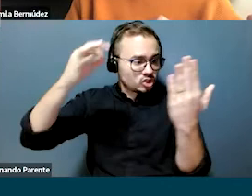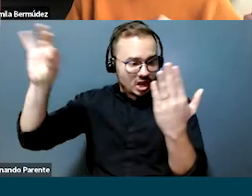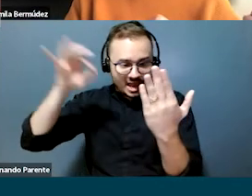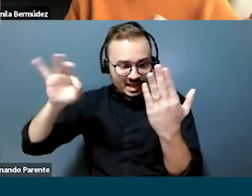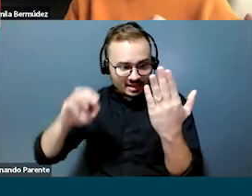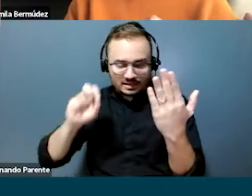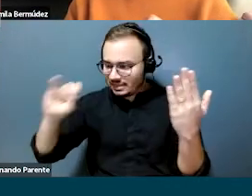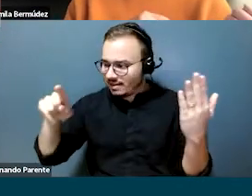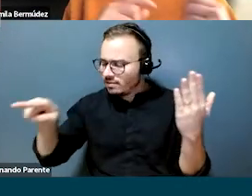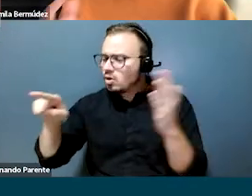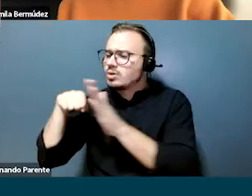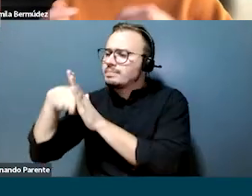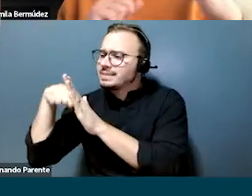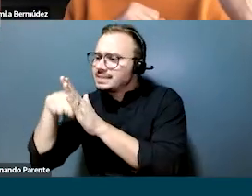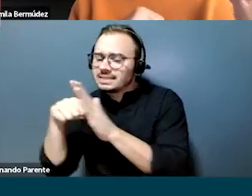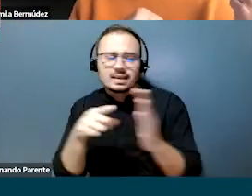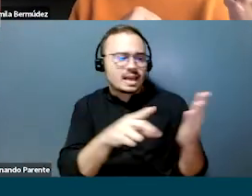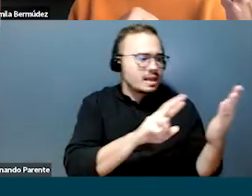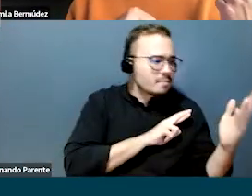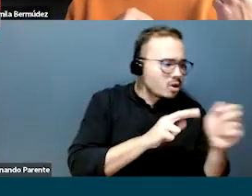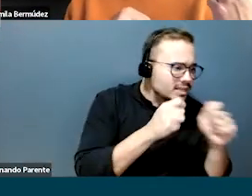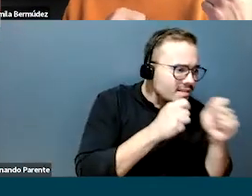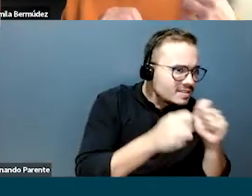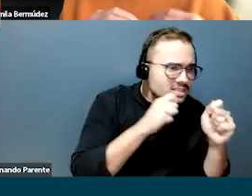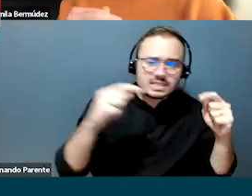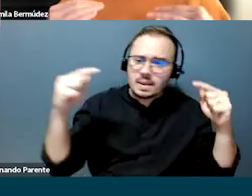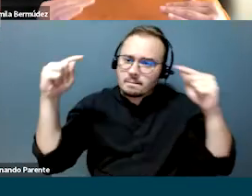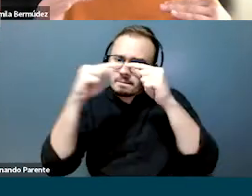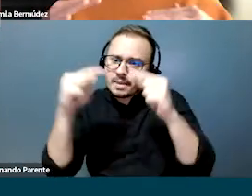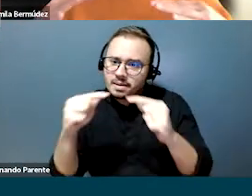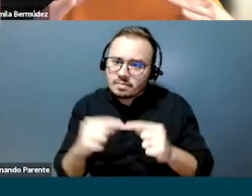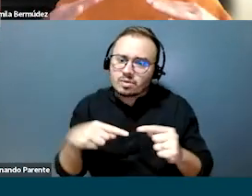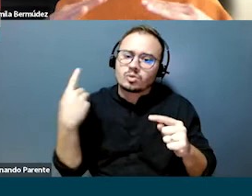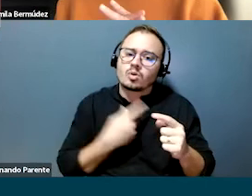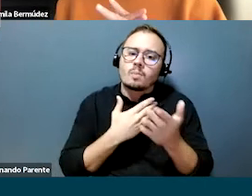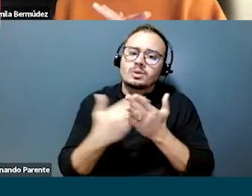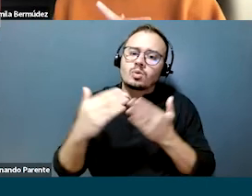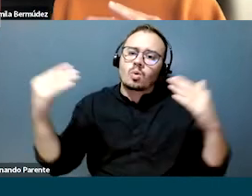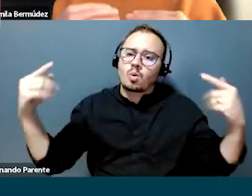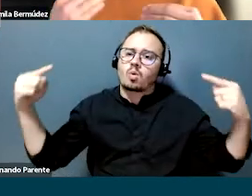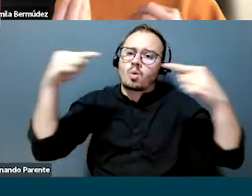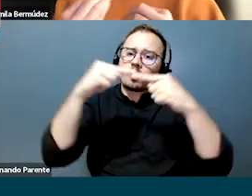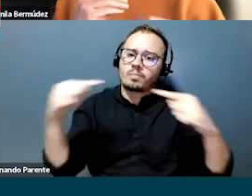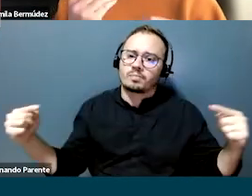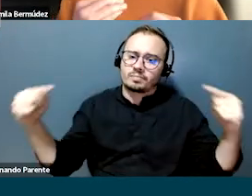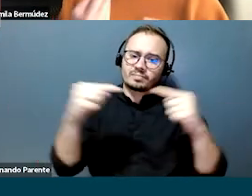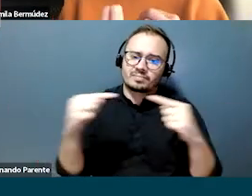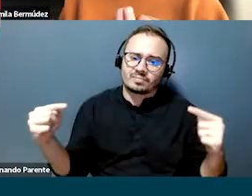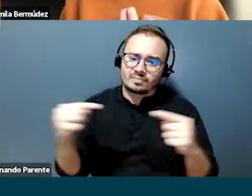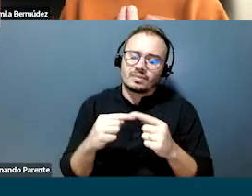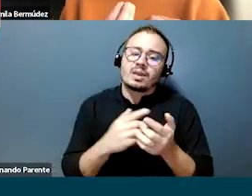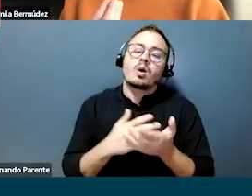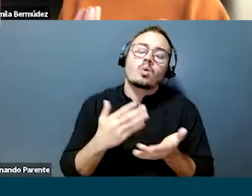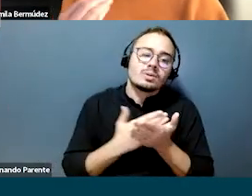Isso está batendo com o que a gente está vendo na survey? Isso está batendo com o que a gente estava vendo nas entrevistas? E a gente começou a cruzar. E conseguir entender essas